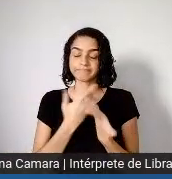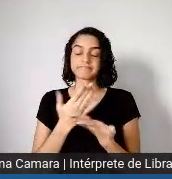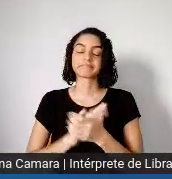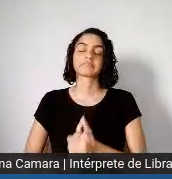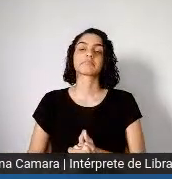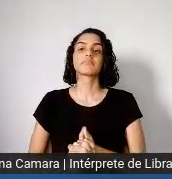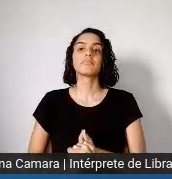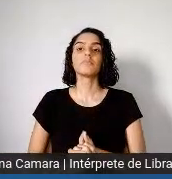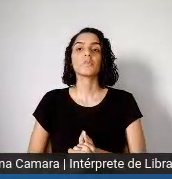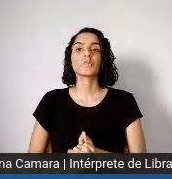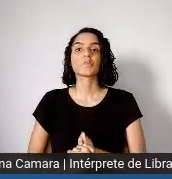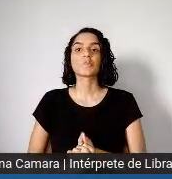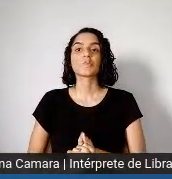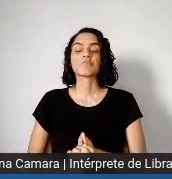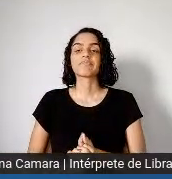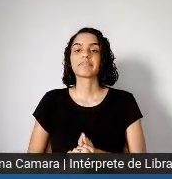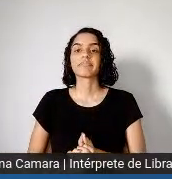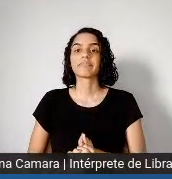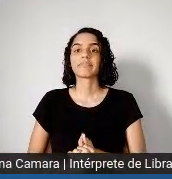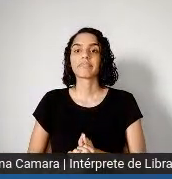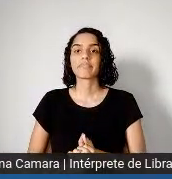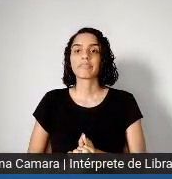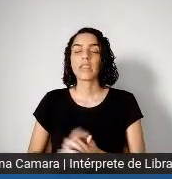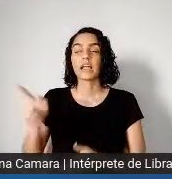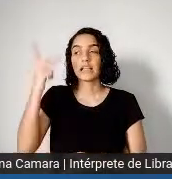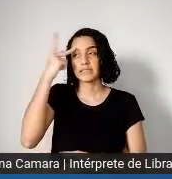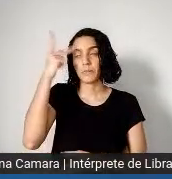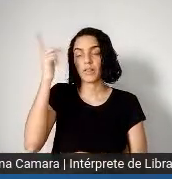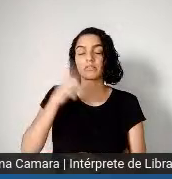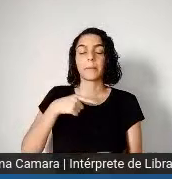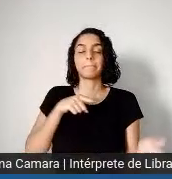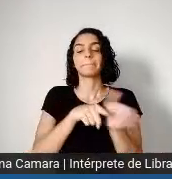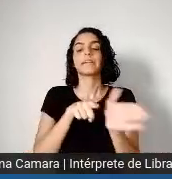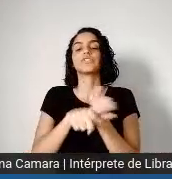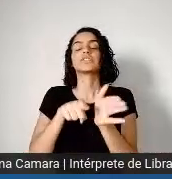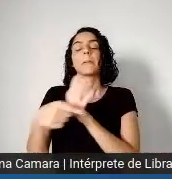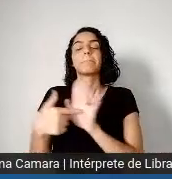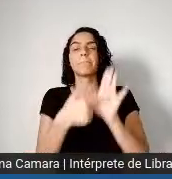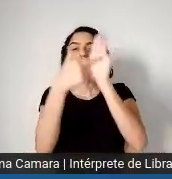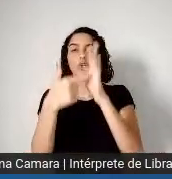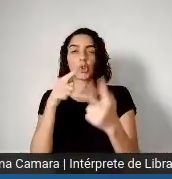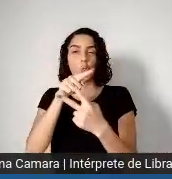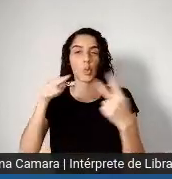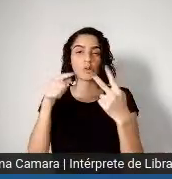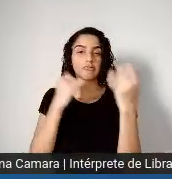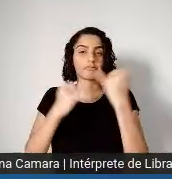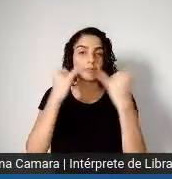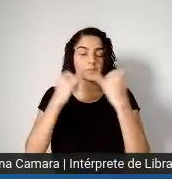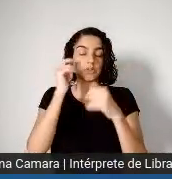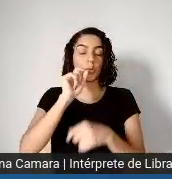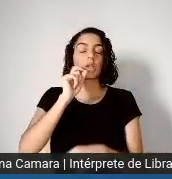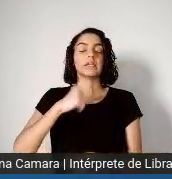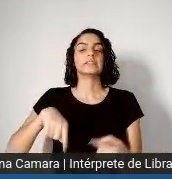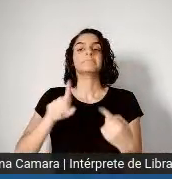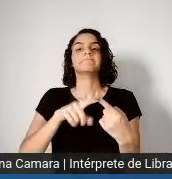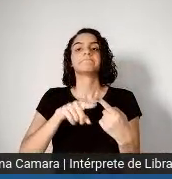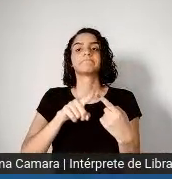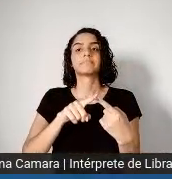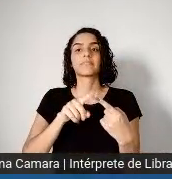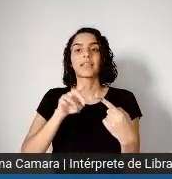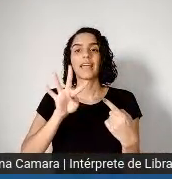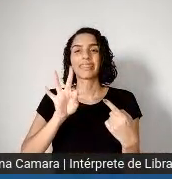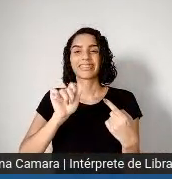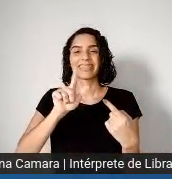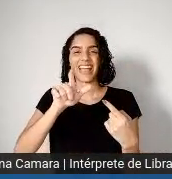traz dois dados muito dramáticos. A taxa de mortalidade infantil em São Paulo, a taxa de mortalidade média,